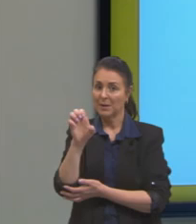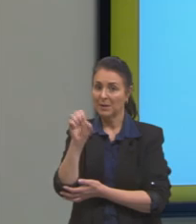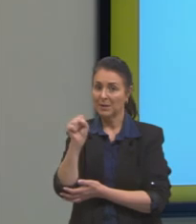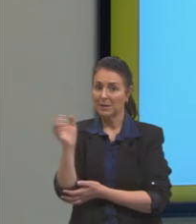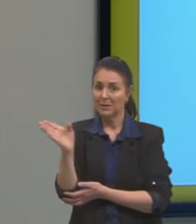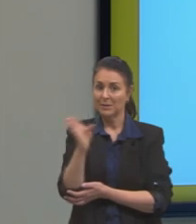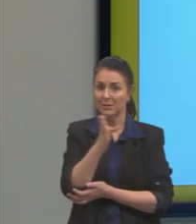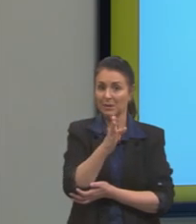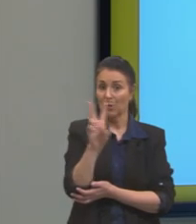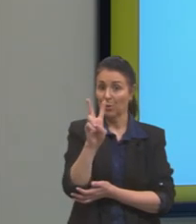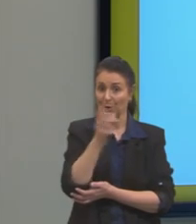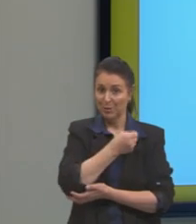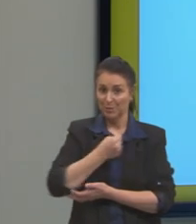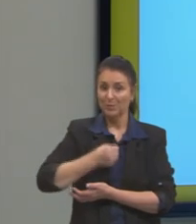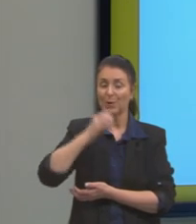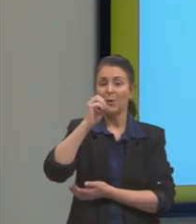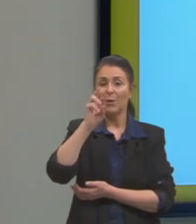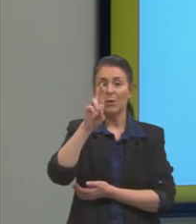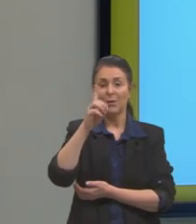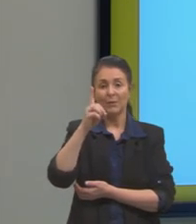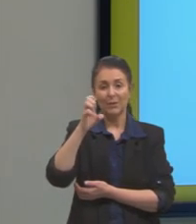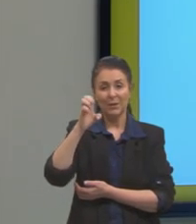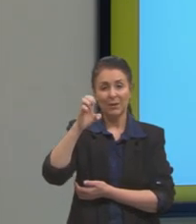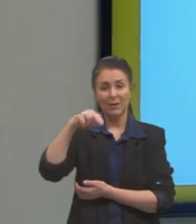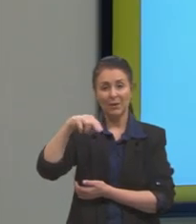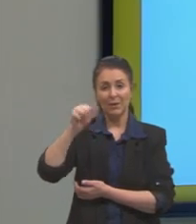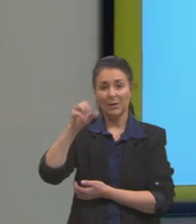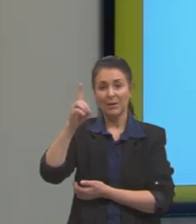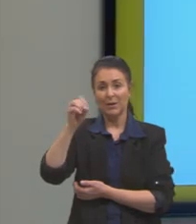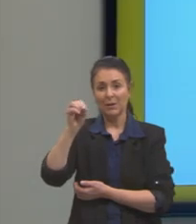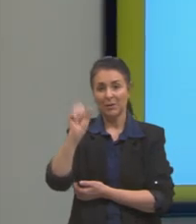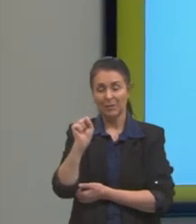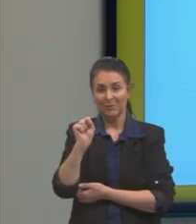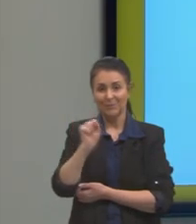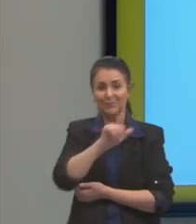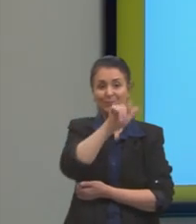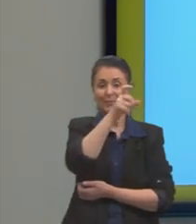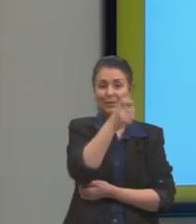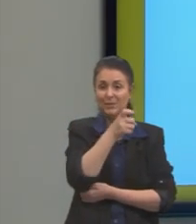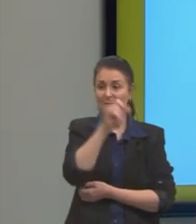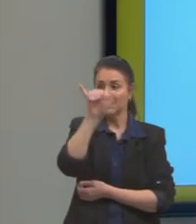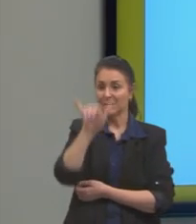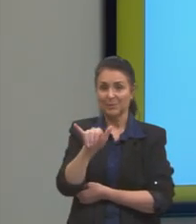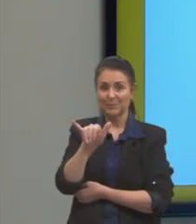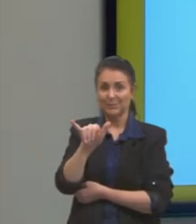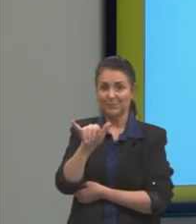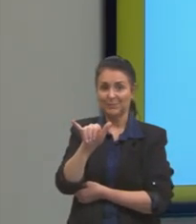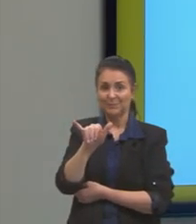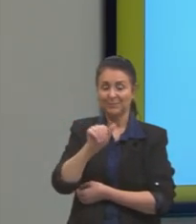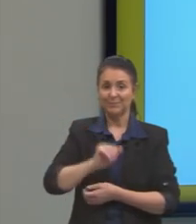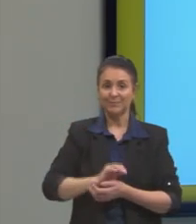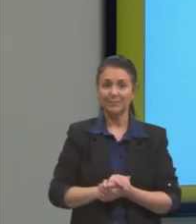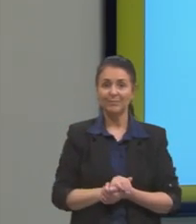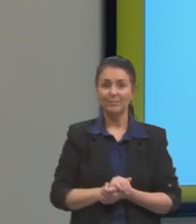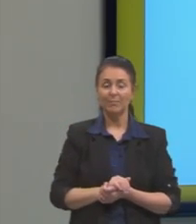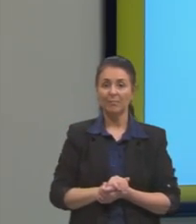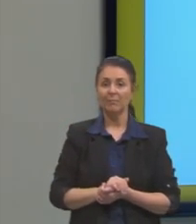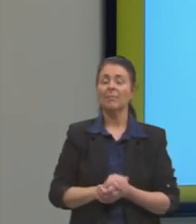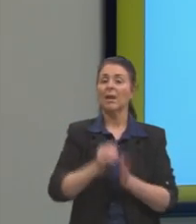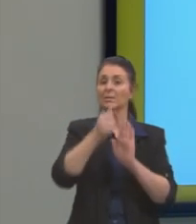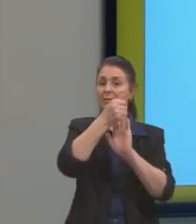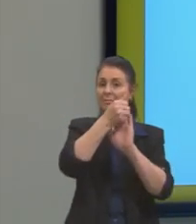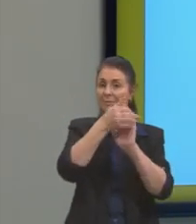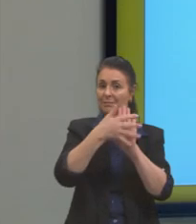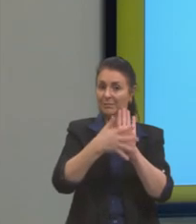correto? Então, esses valores X e Y são chamados pares ordenados. Essa definição